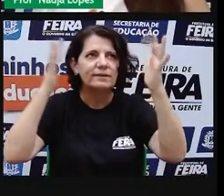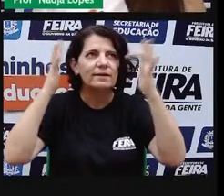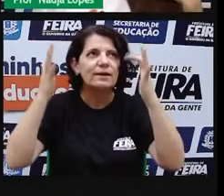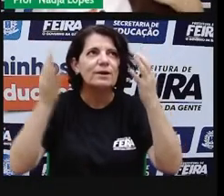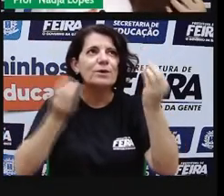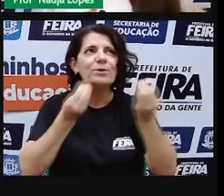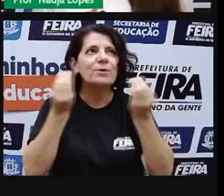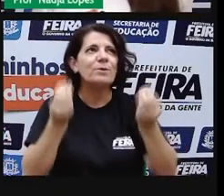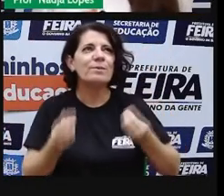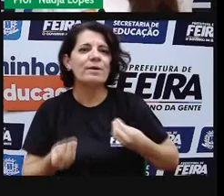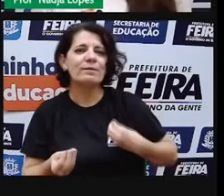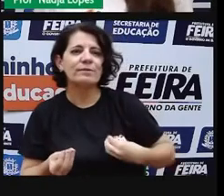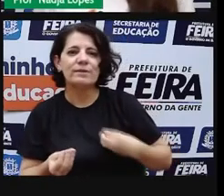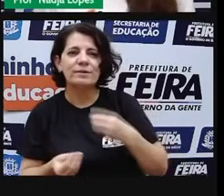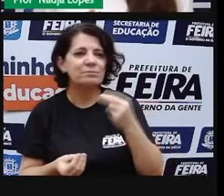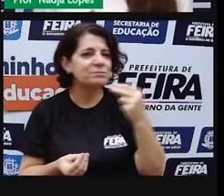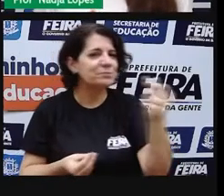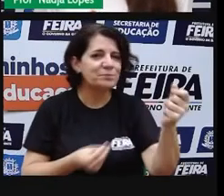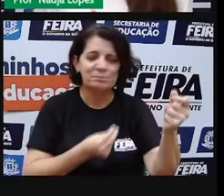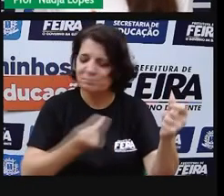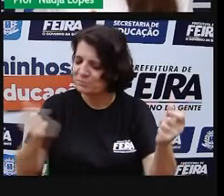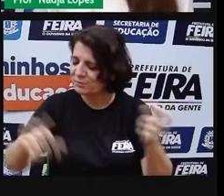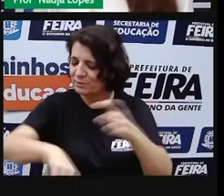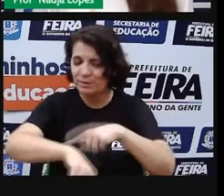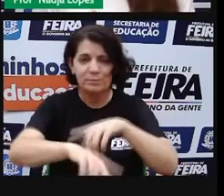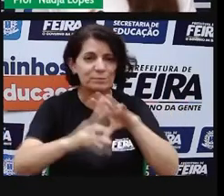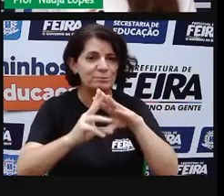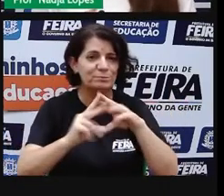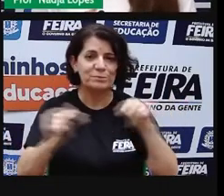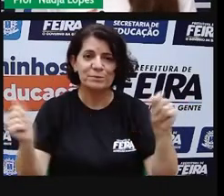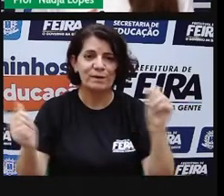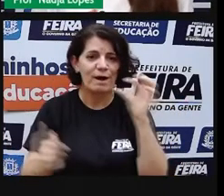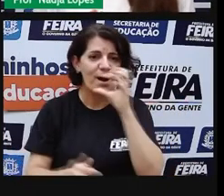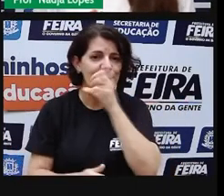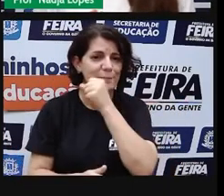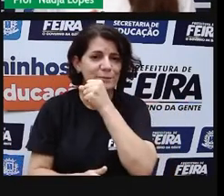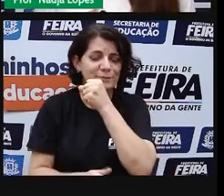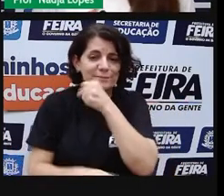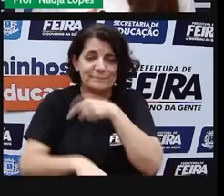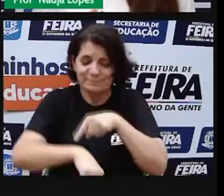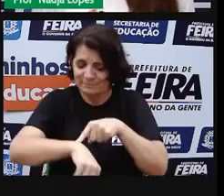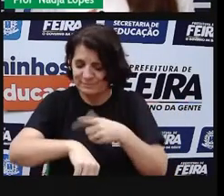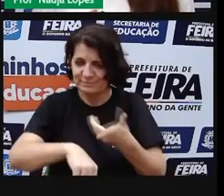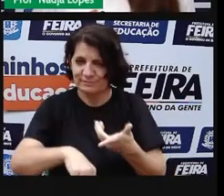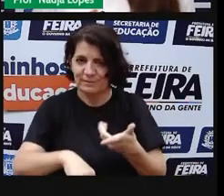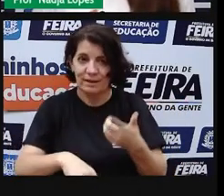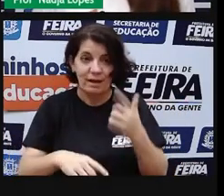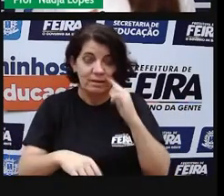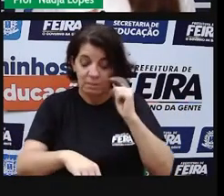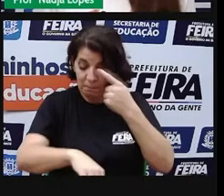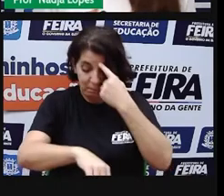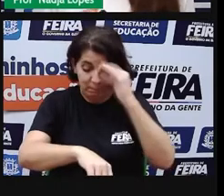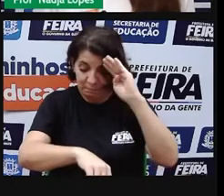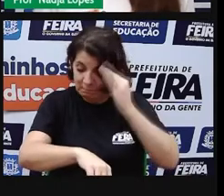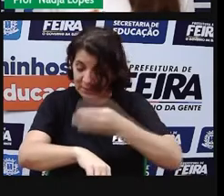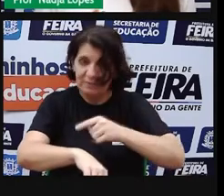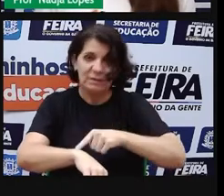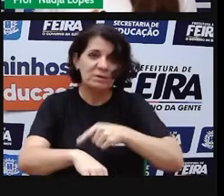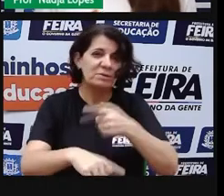nossa vida passa rápido, e em como a gente, às vezes, se detém em coisas